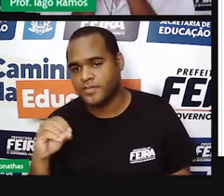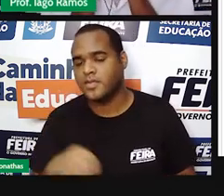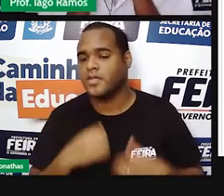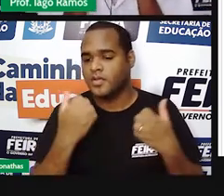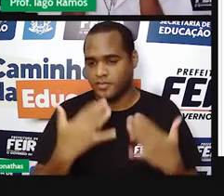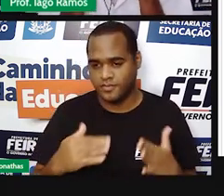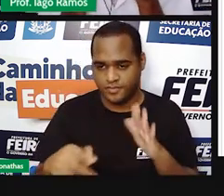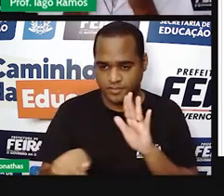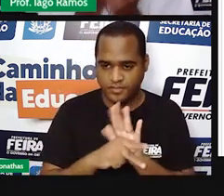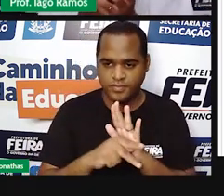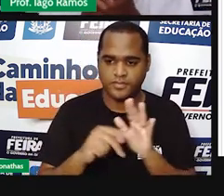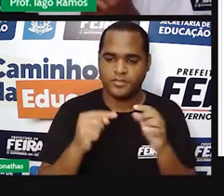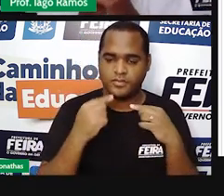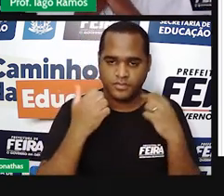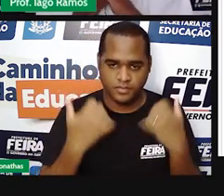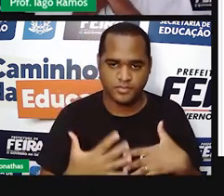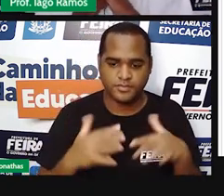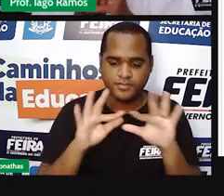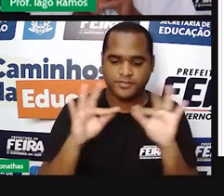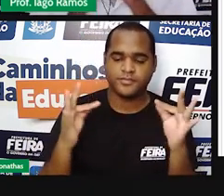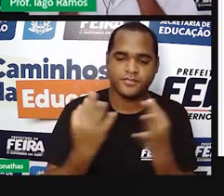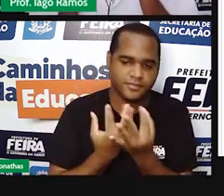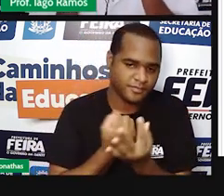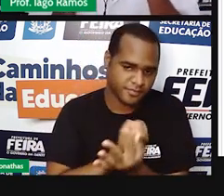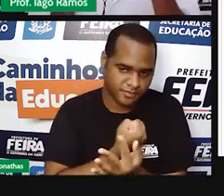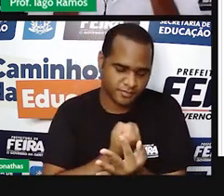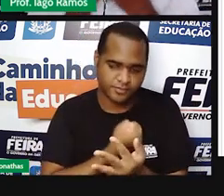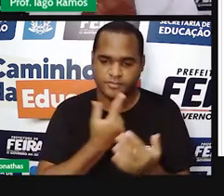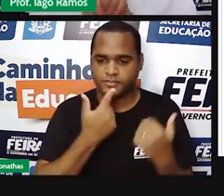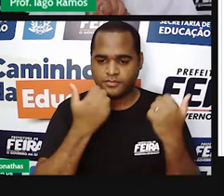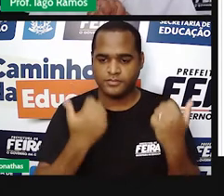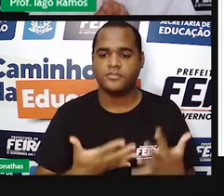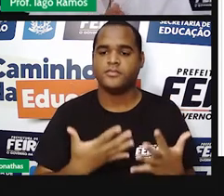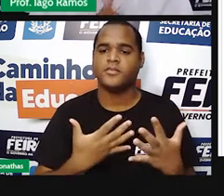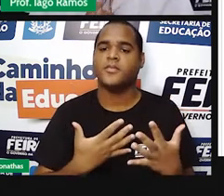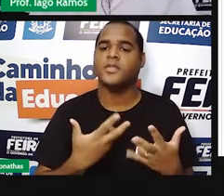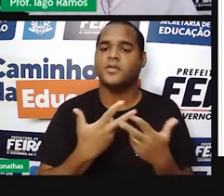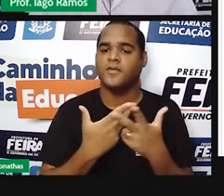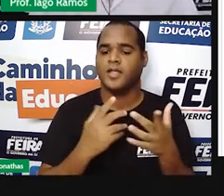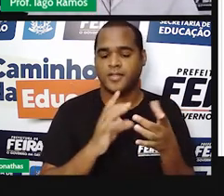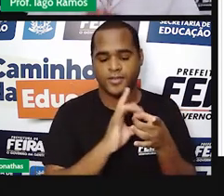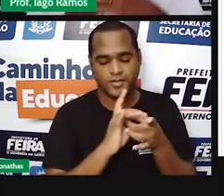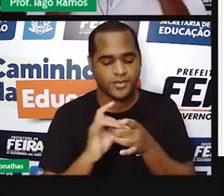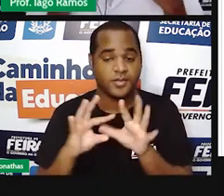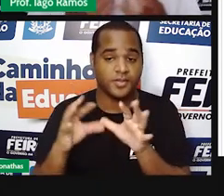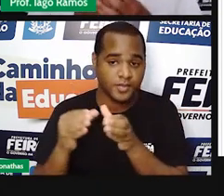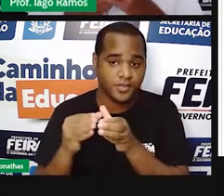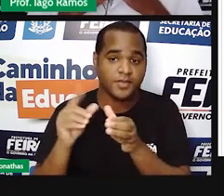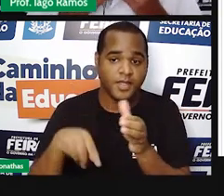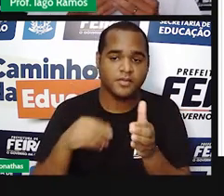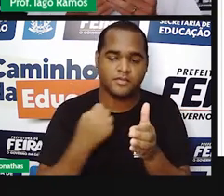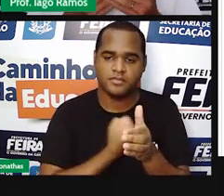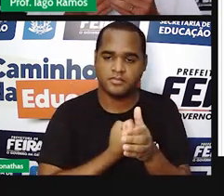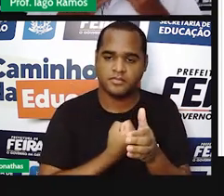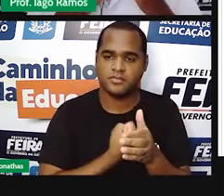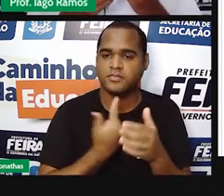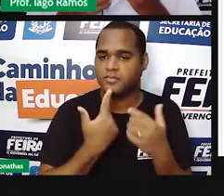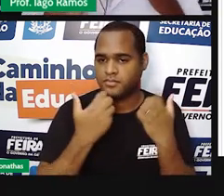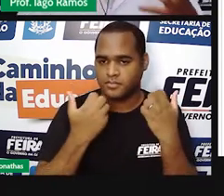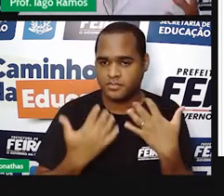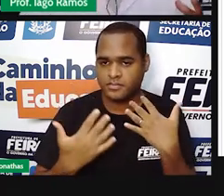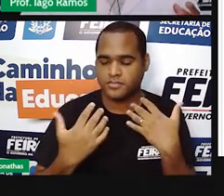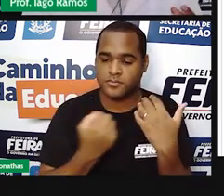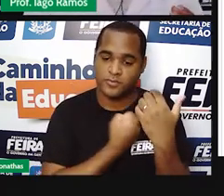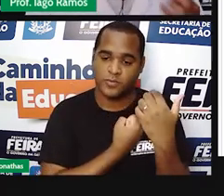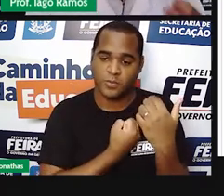pertencem a uma família de números, a um conjunto de números, que é o chamado conjunto dos